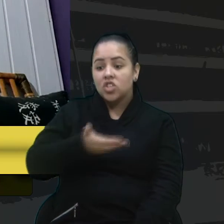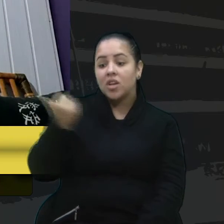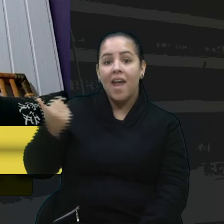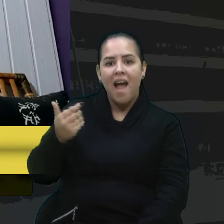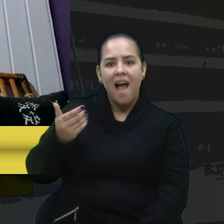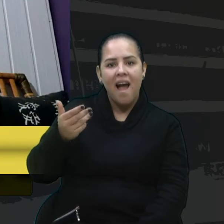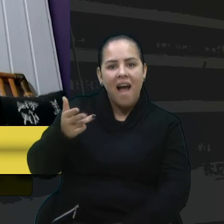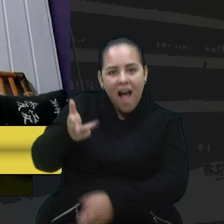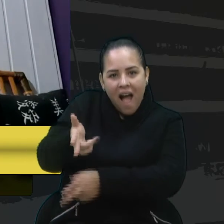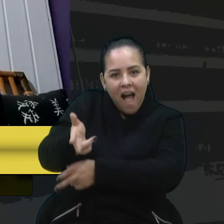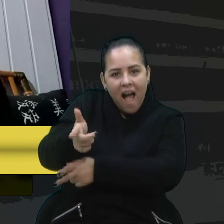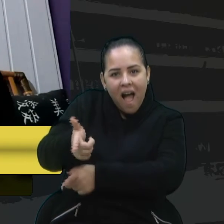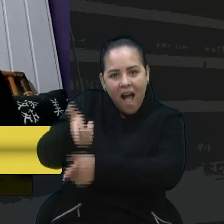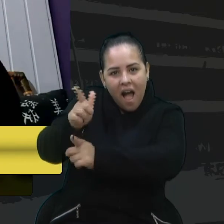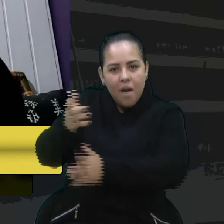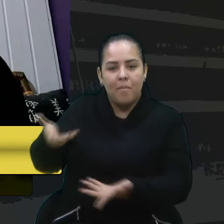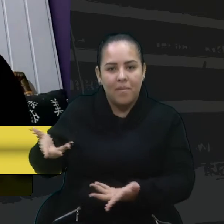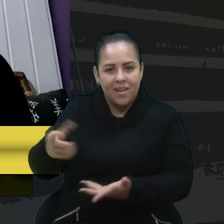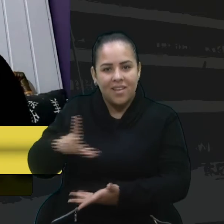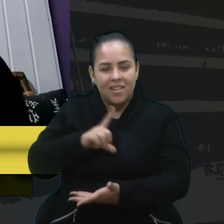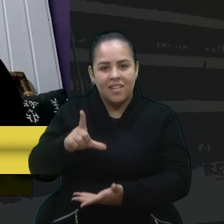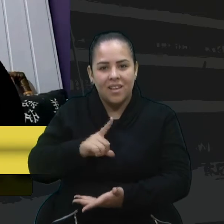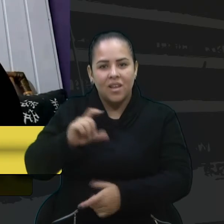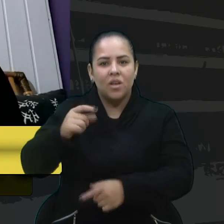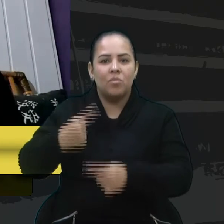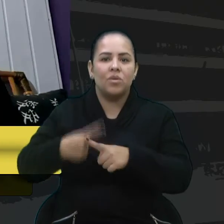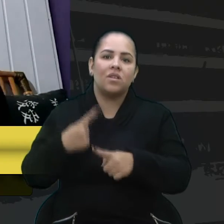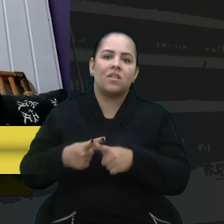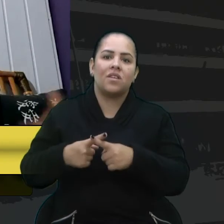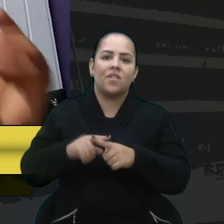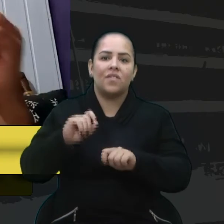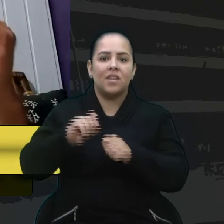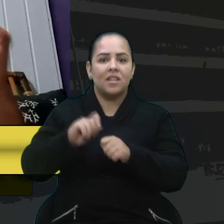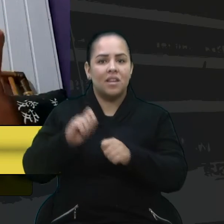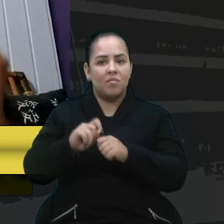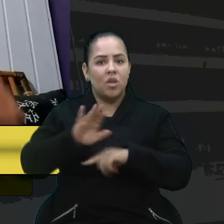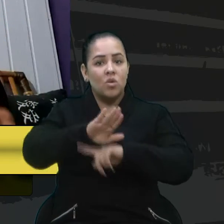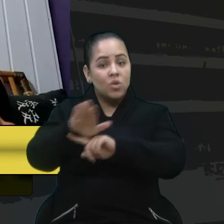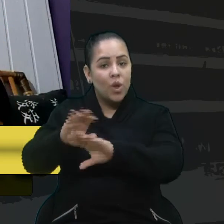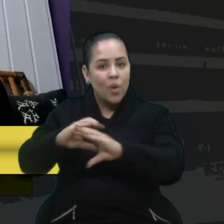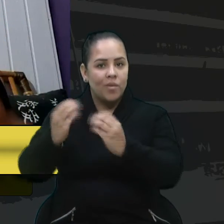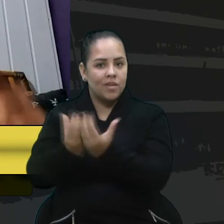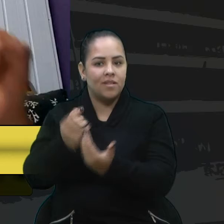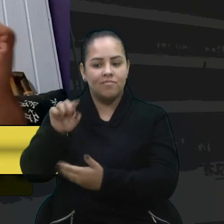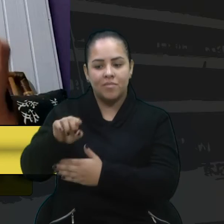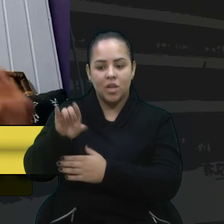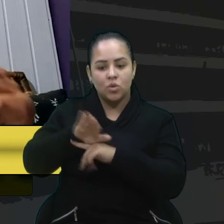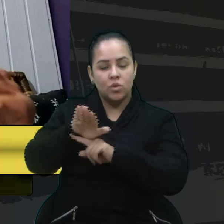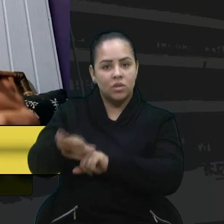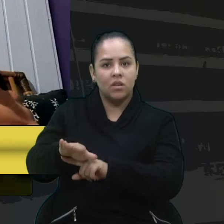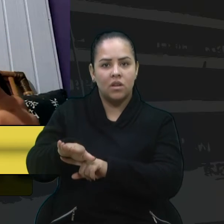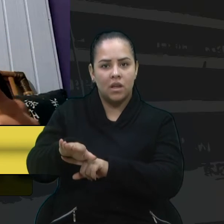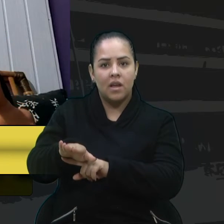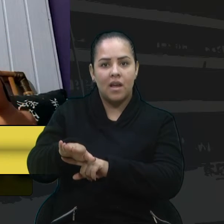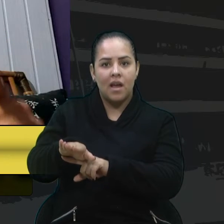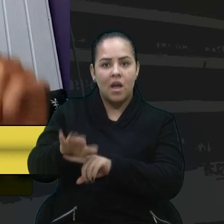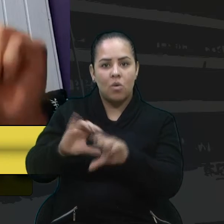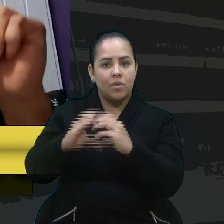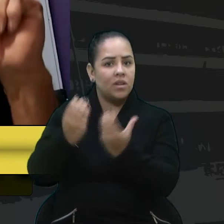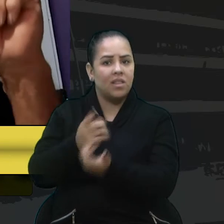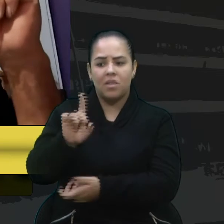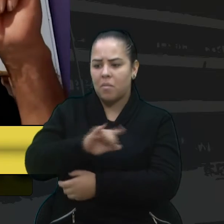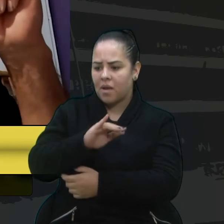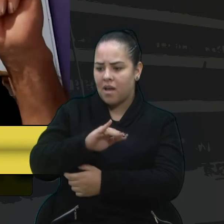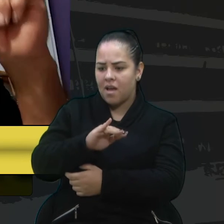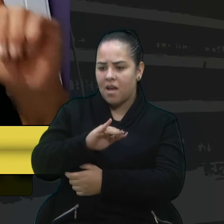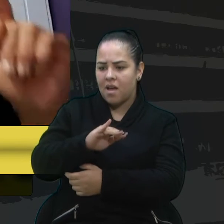onde que eles vêm servir a nossa comunidade. Eles estão ali para servir a nossa comunidade, não para matar a nossa comunidade. Então,